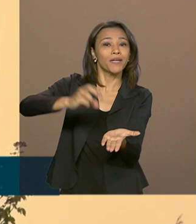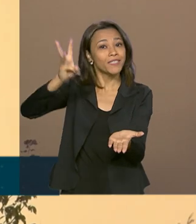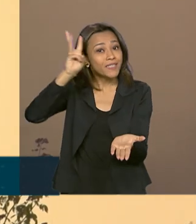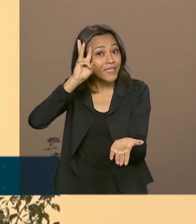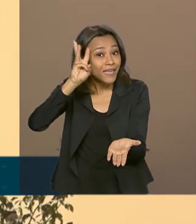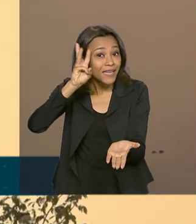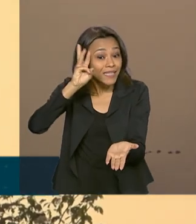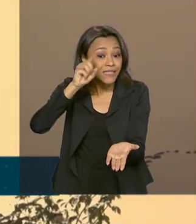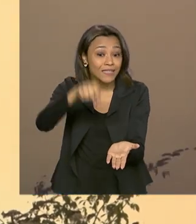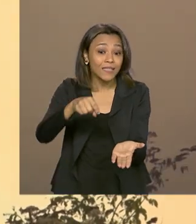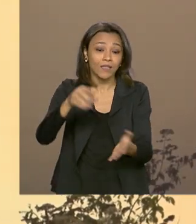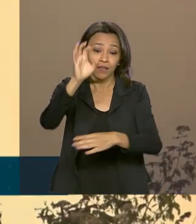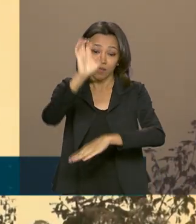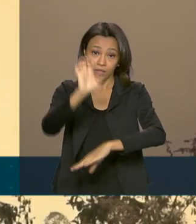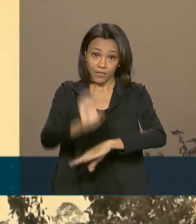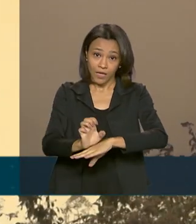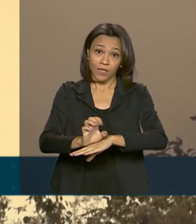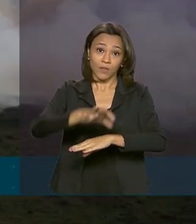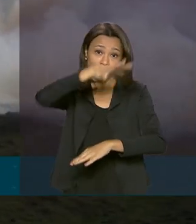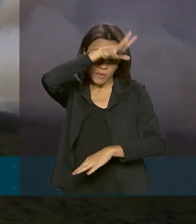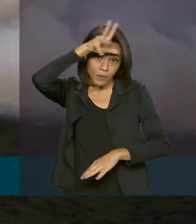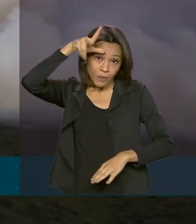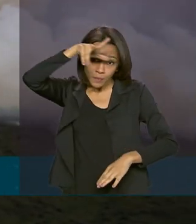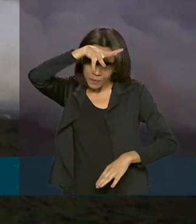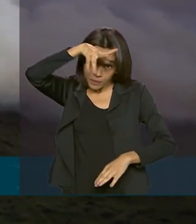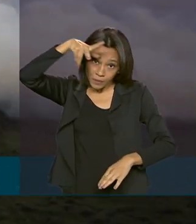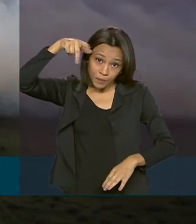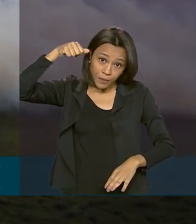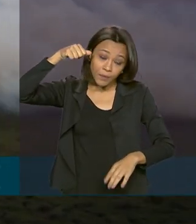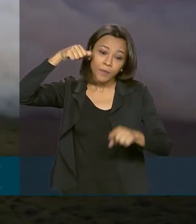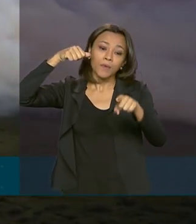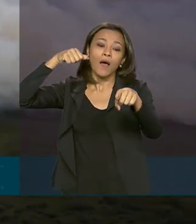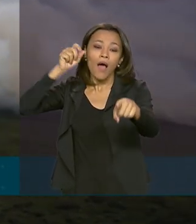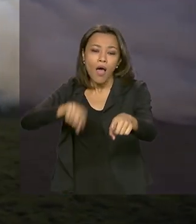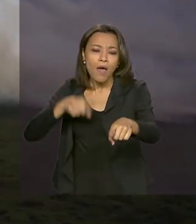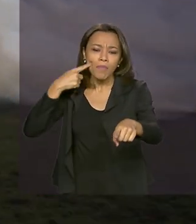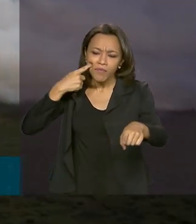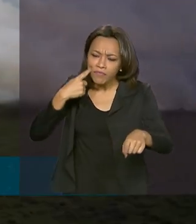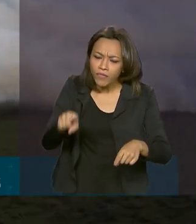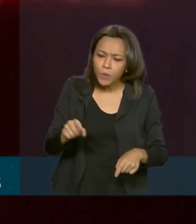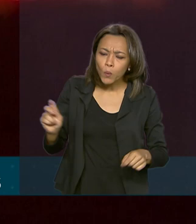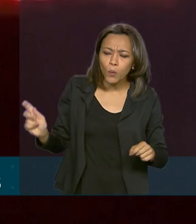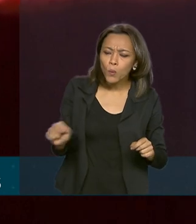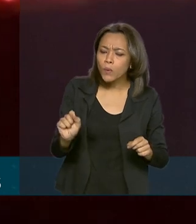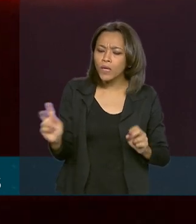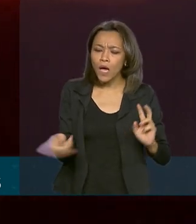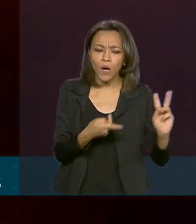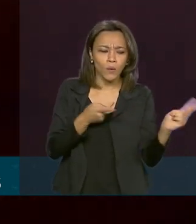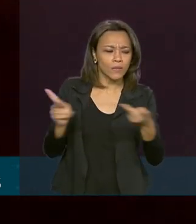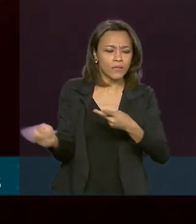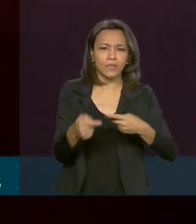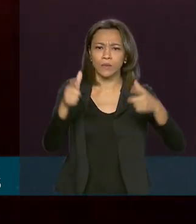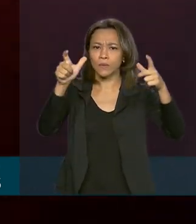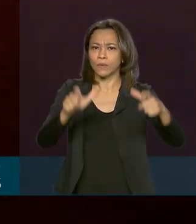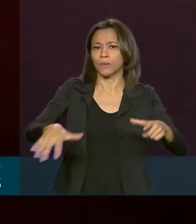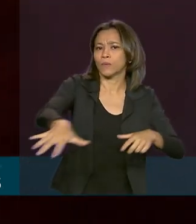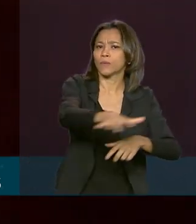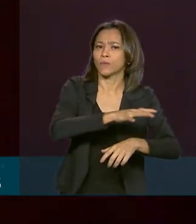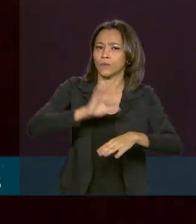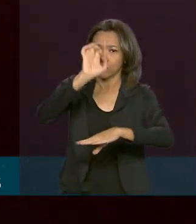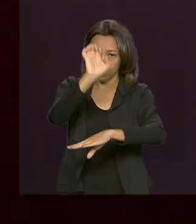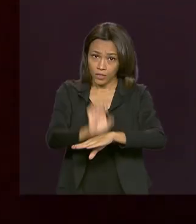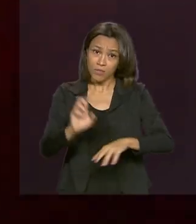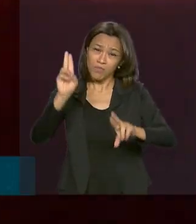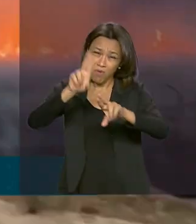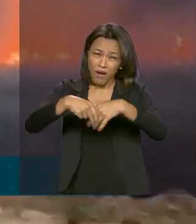Poconé, no Mato Grosso, foi para verificar o alcance do fogo e a situação das áreas queimadas no Estado. Devido à